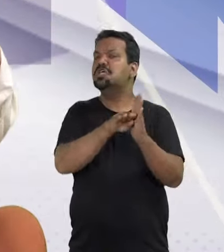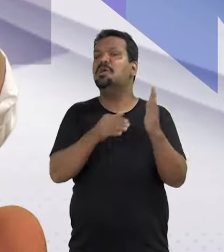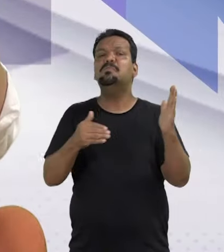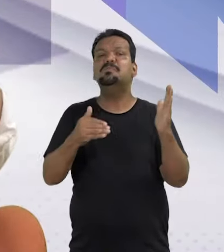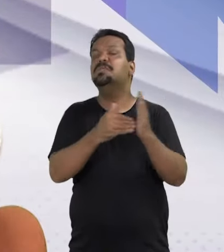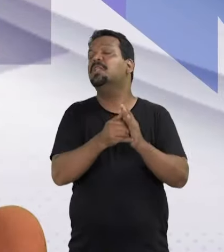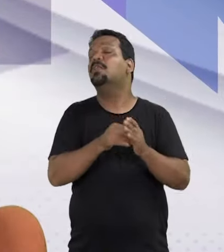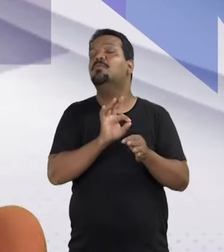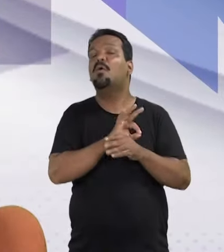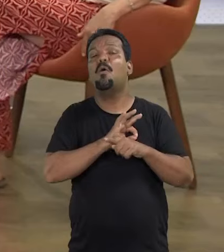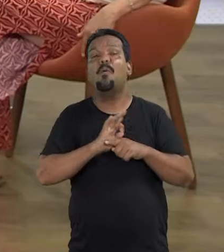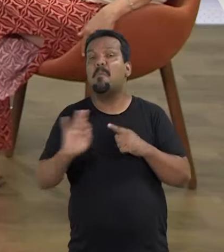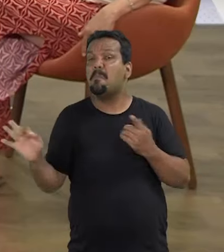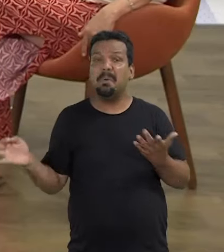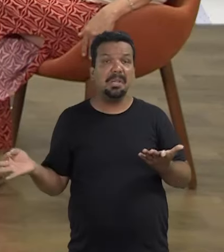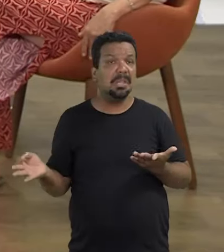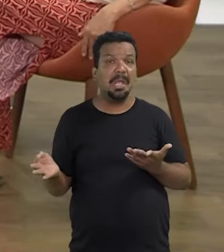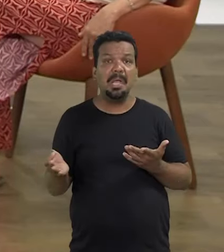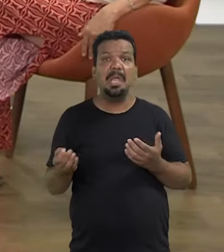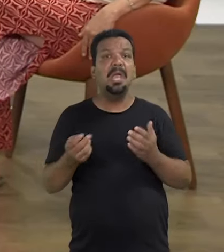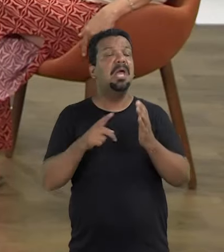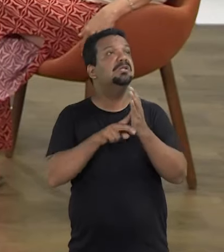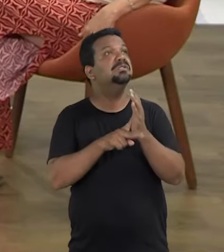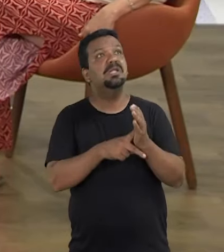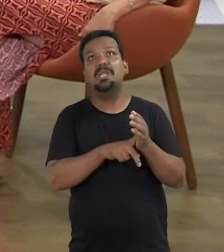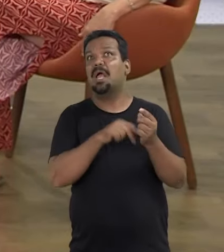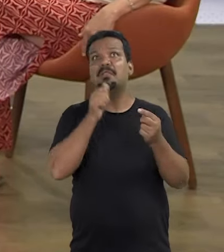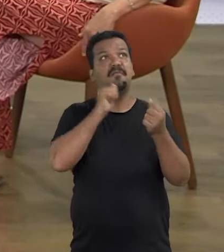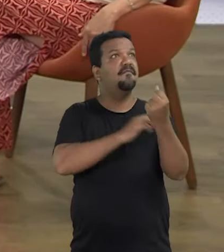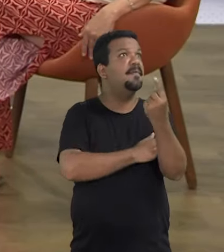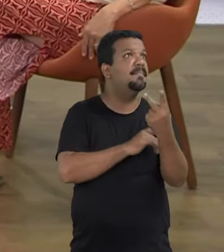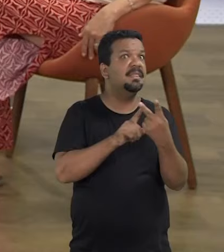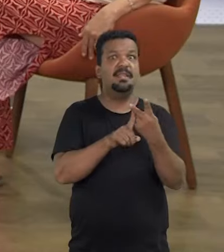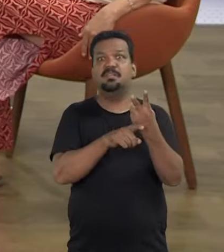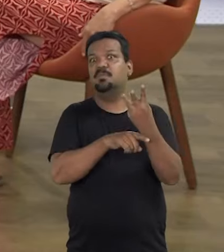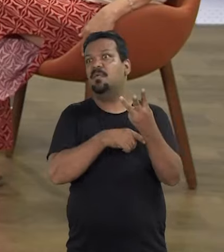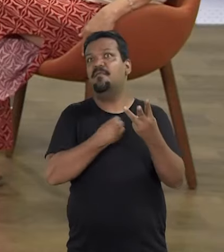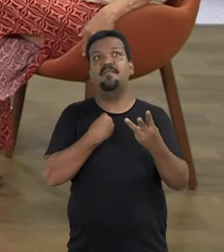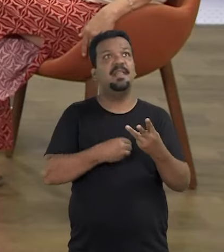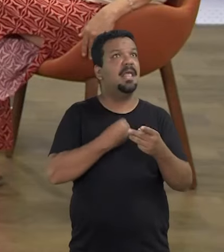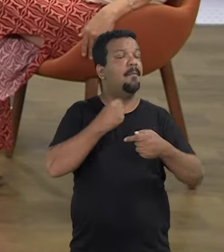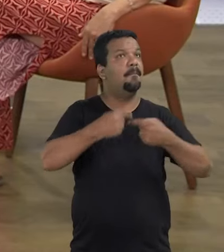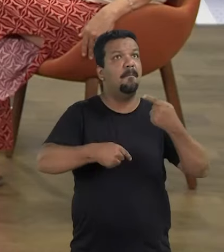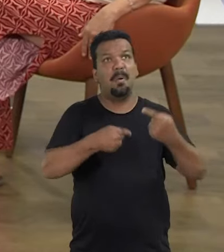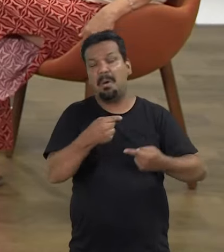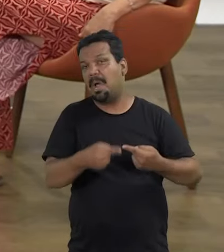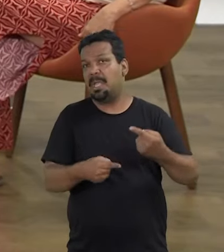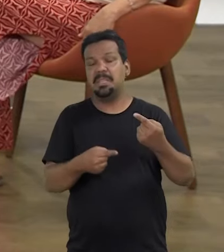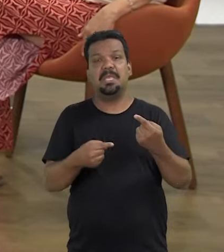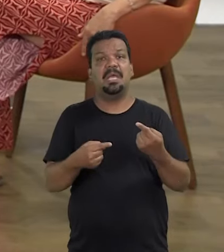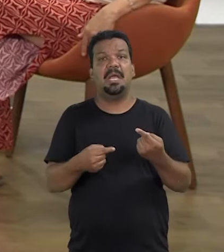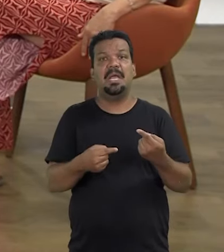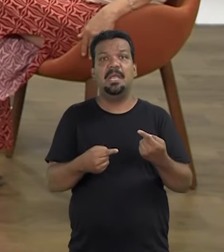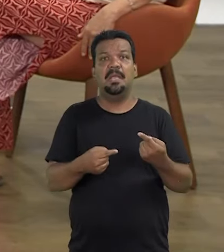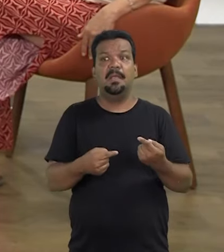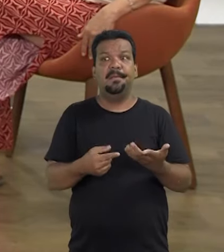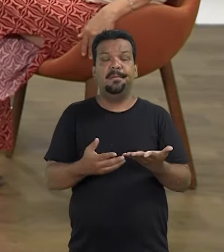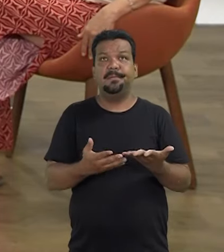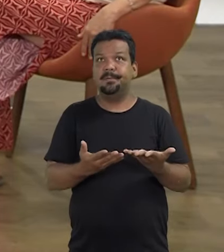chega no Senado muito completinha. Sindicato, feminismo, vida política,